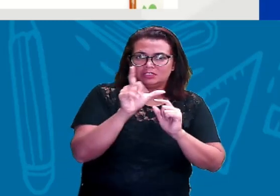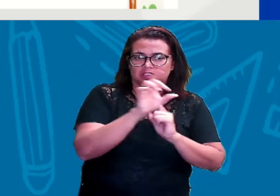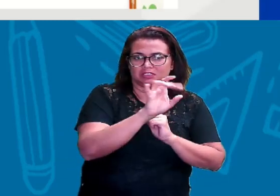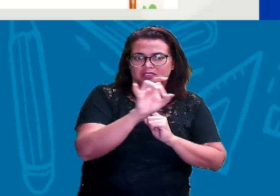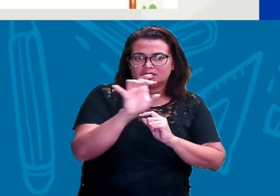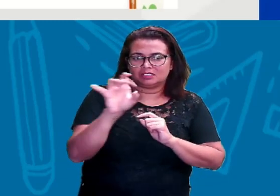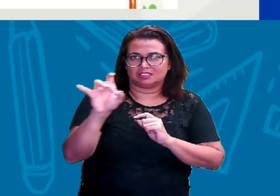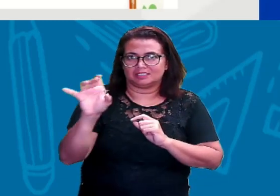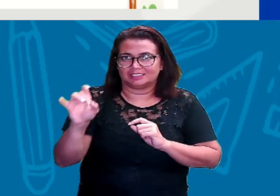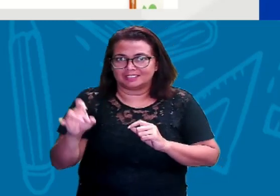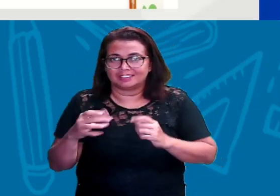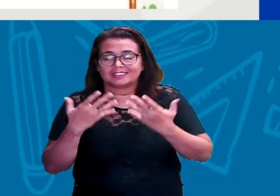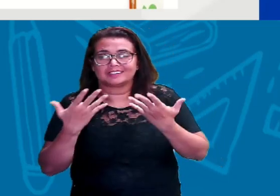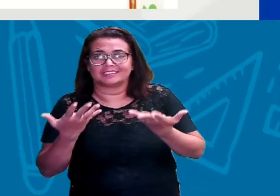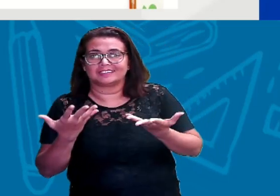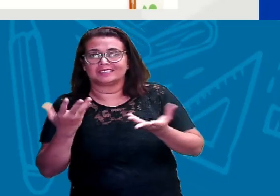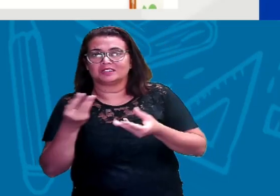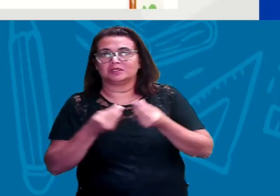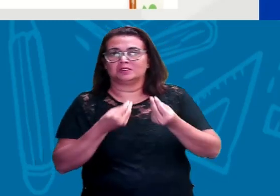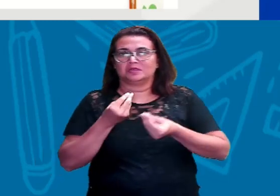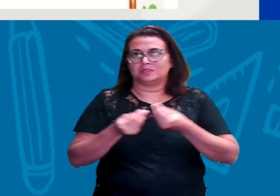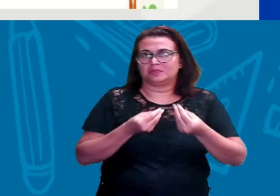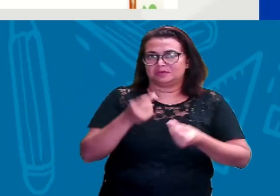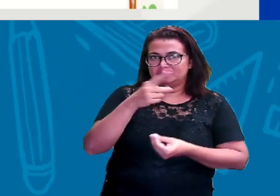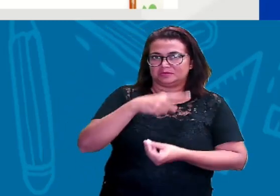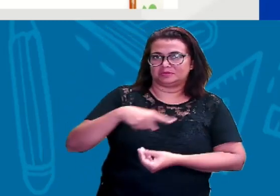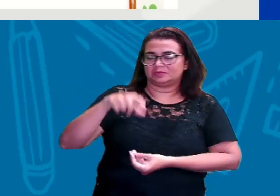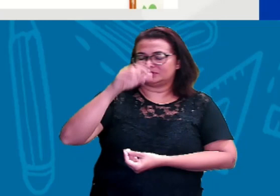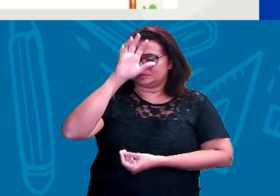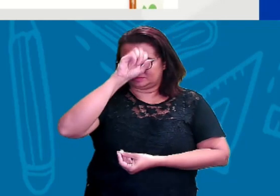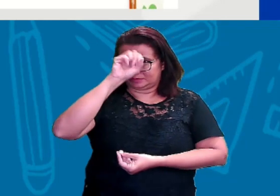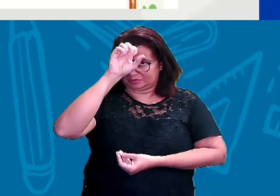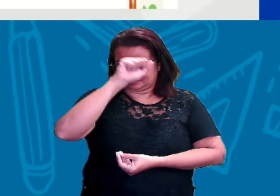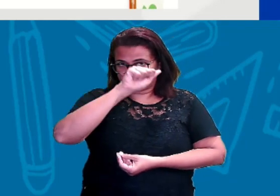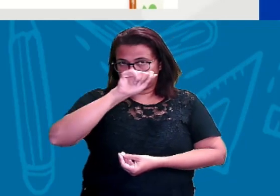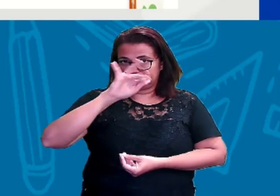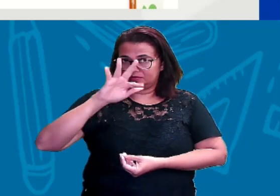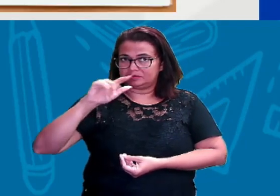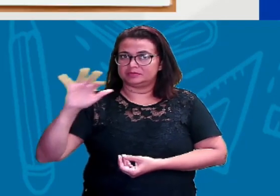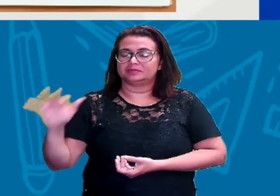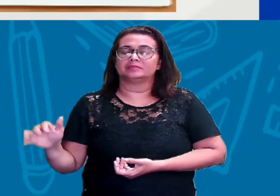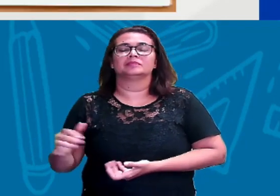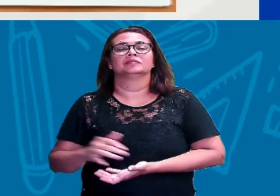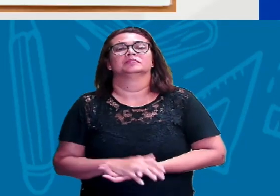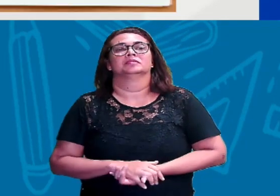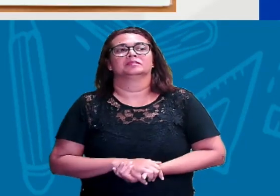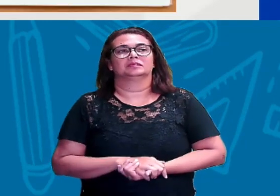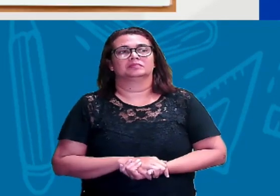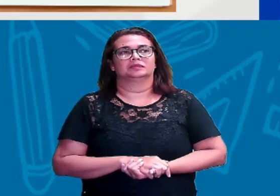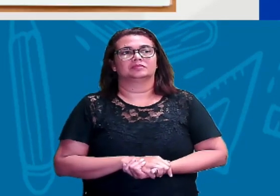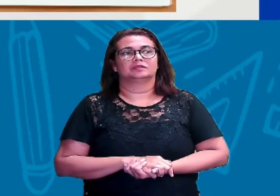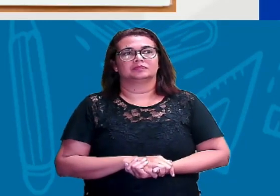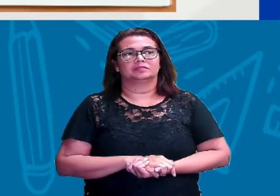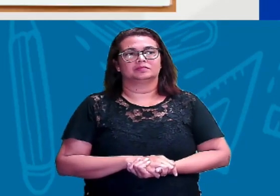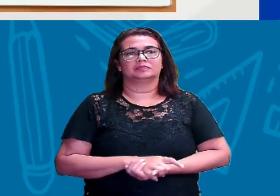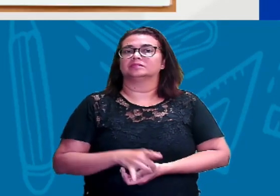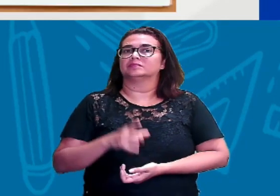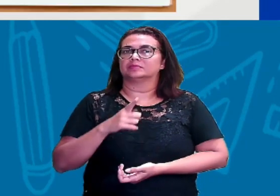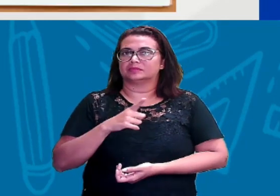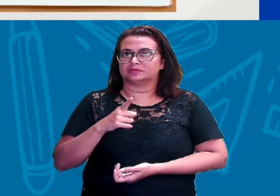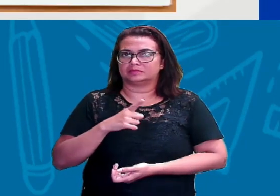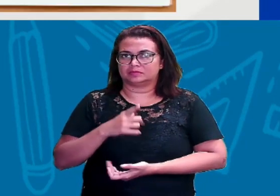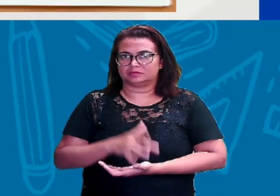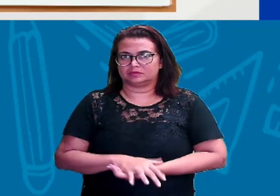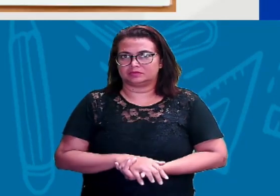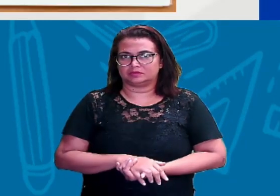momento aí, nessa vibe de alfabeto, do alfabeto, que a gente vai saber um pouco mais. Bom, por